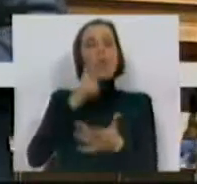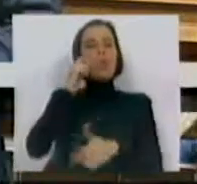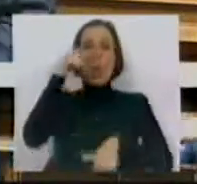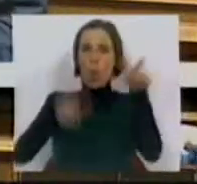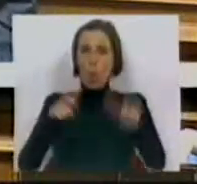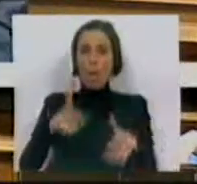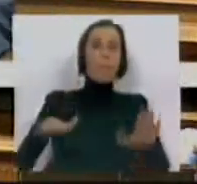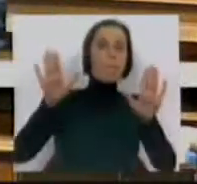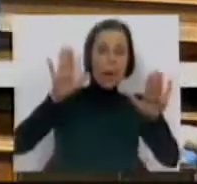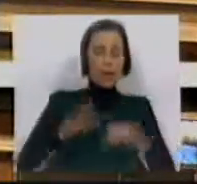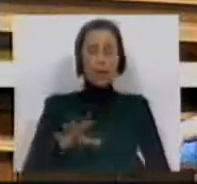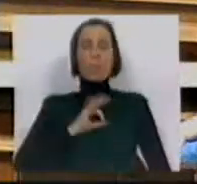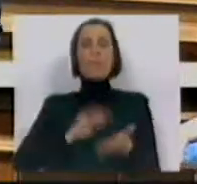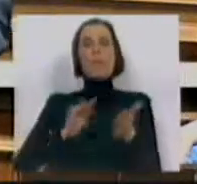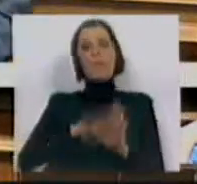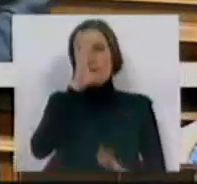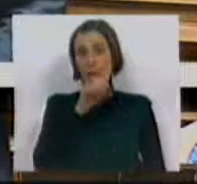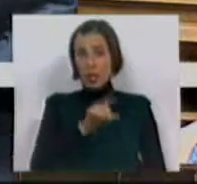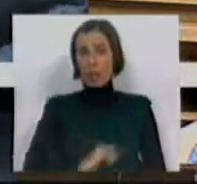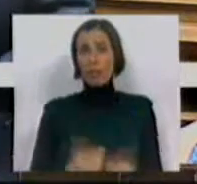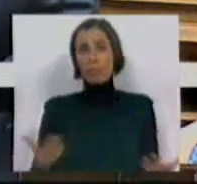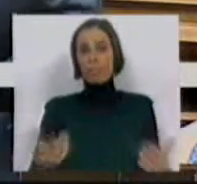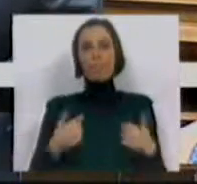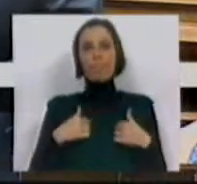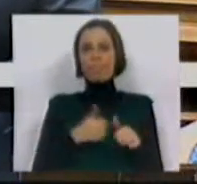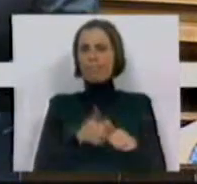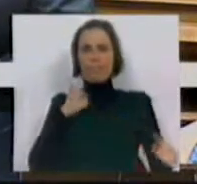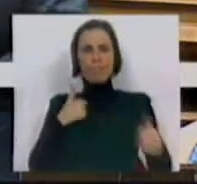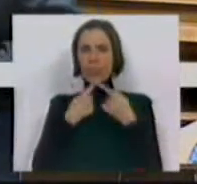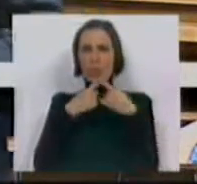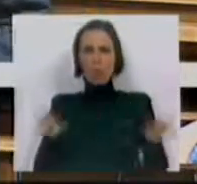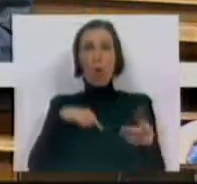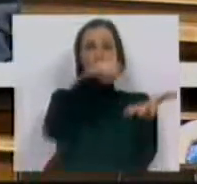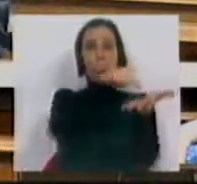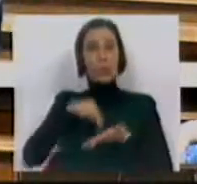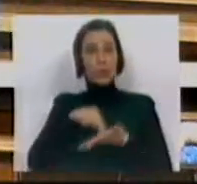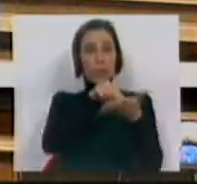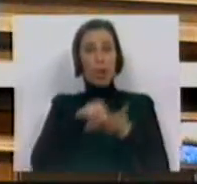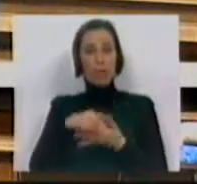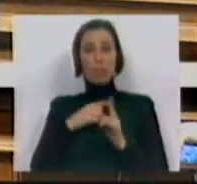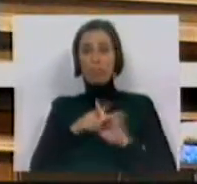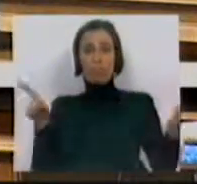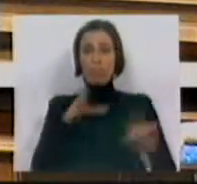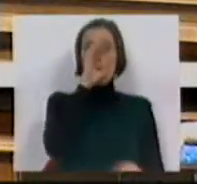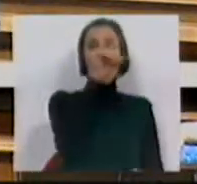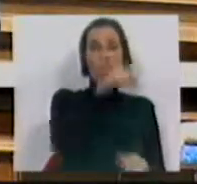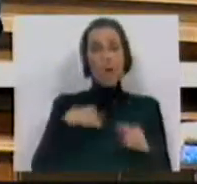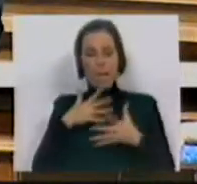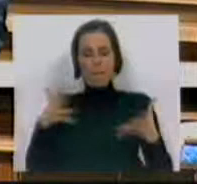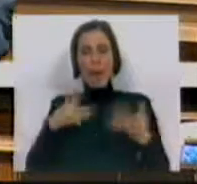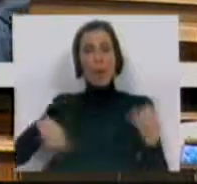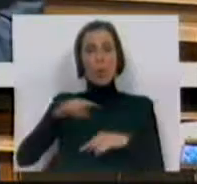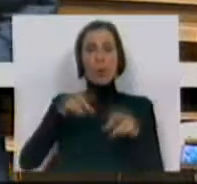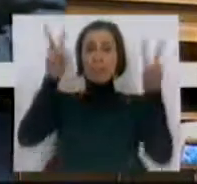Contudo, Sra. Sra. Cidade de Estado, afastamos-nos muito da posição do Governo e da maioria nesta